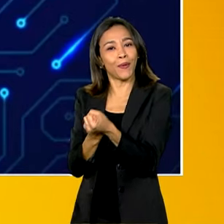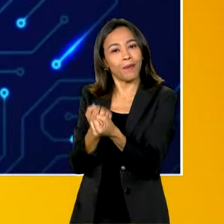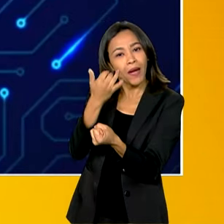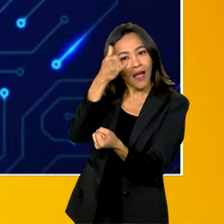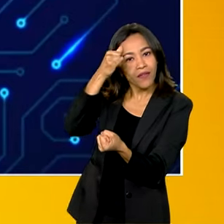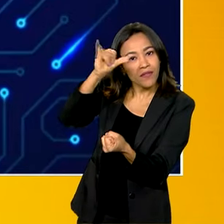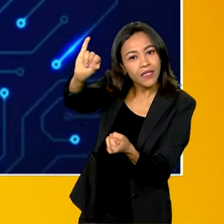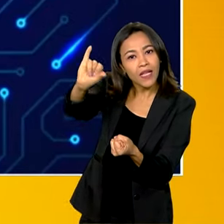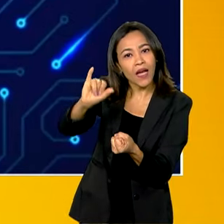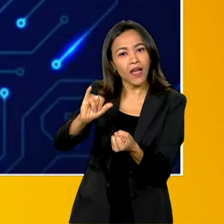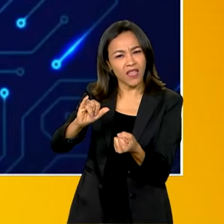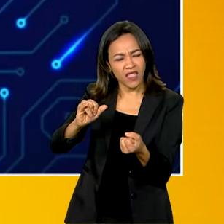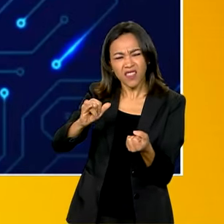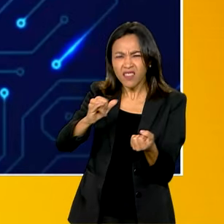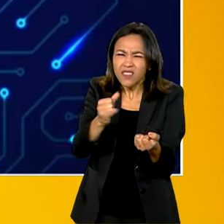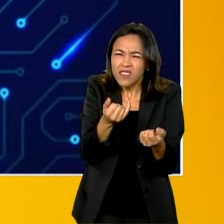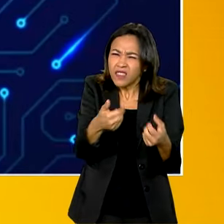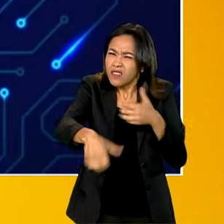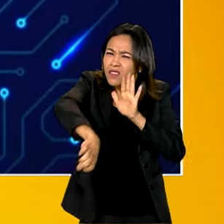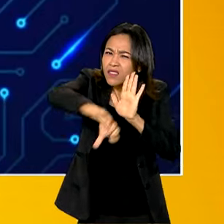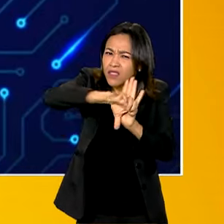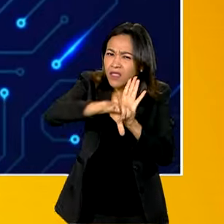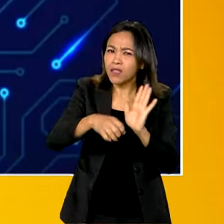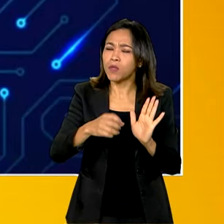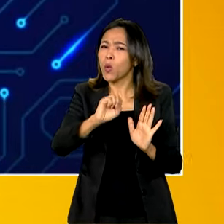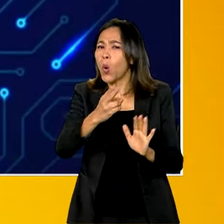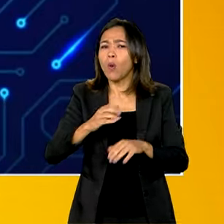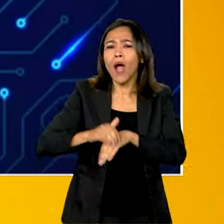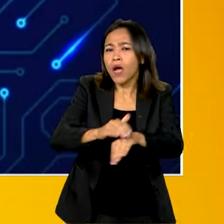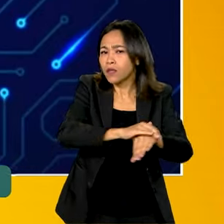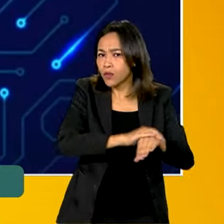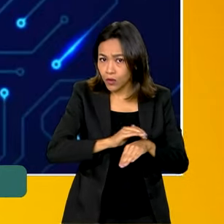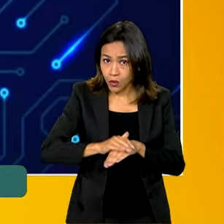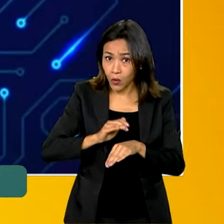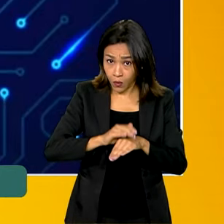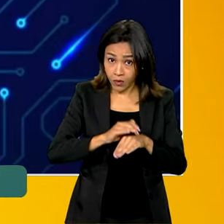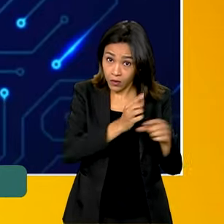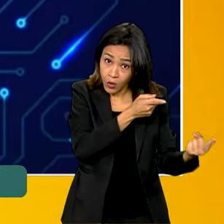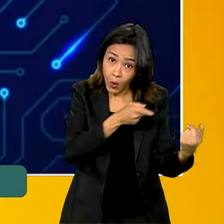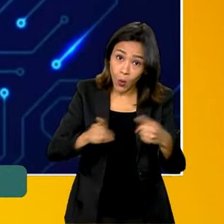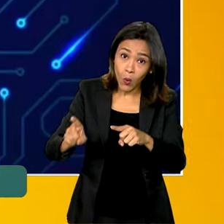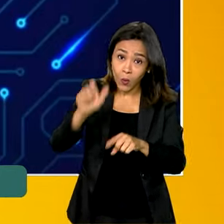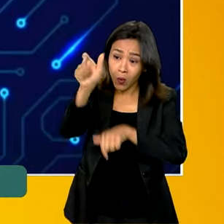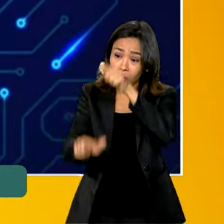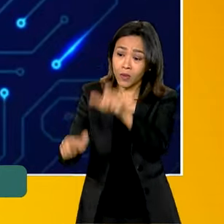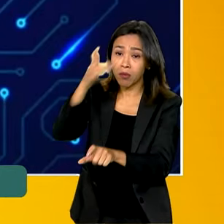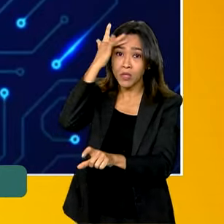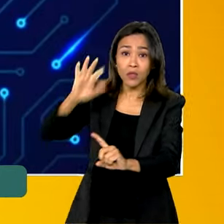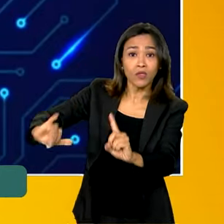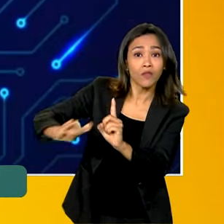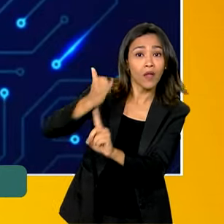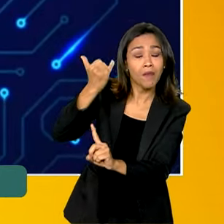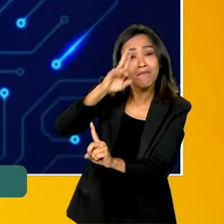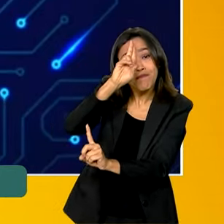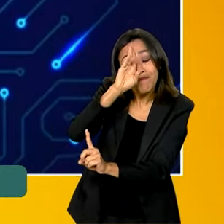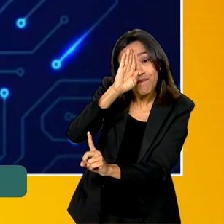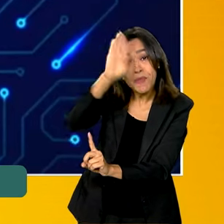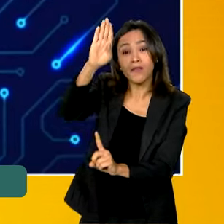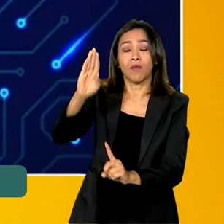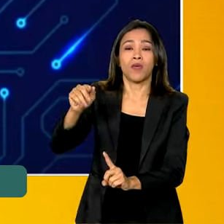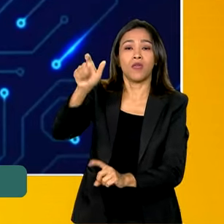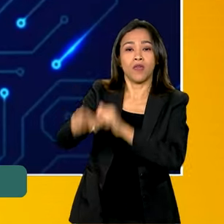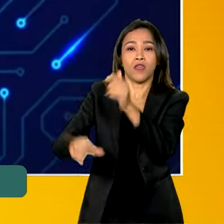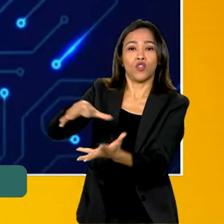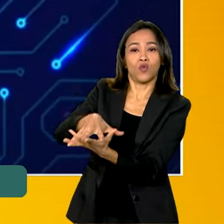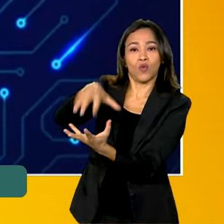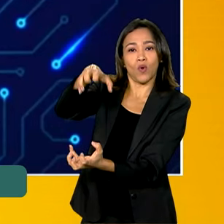a repressão de crimes ou ações praticadas em favor de vulneráveis. Especificamente em relação aos idosos, aí fazendo referência no